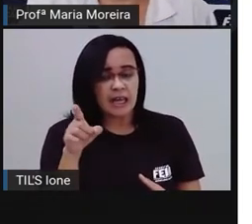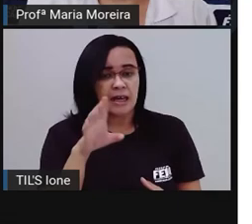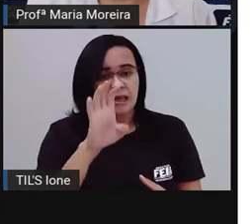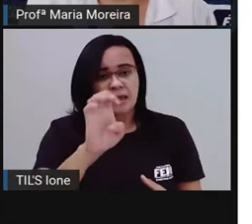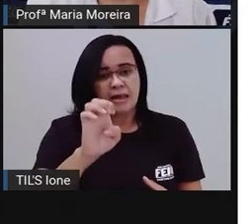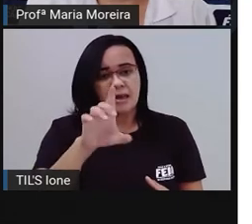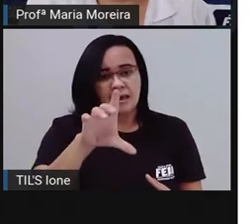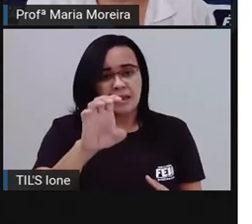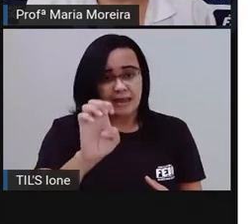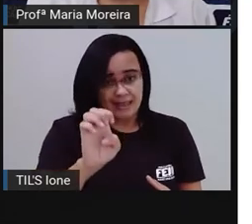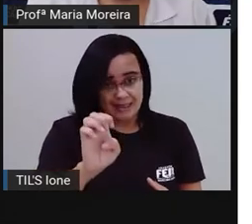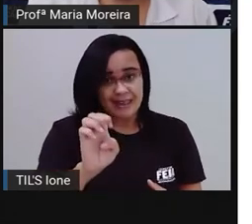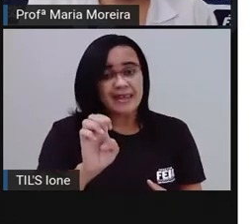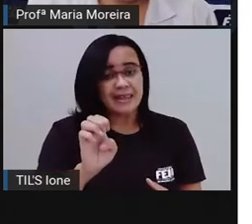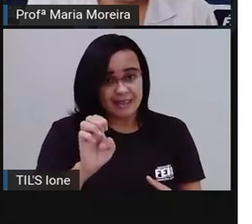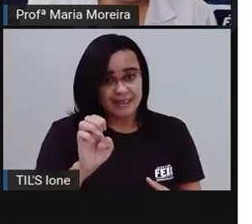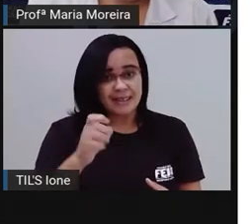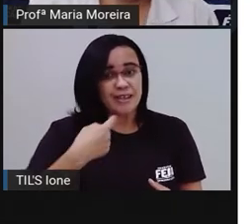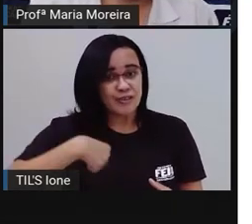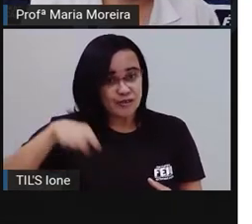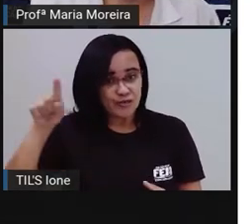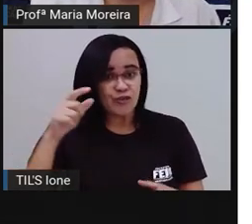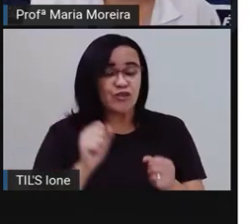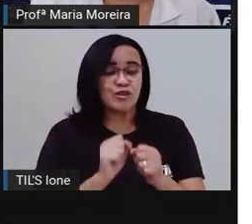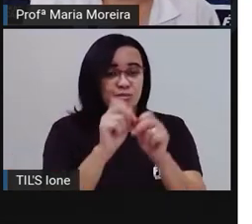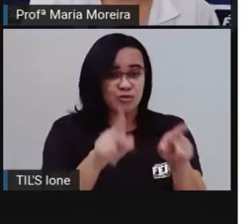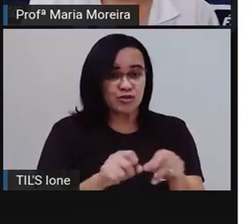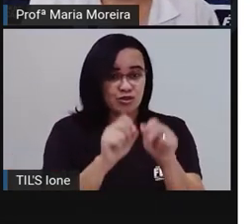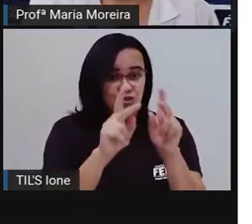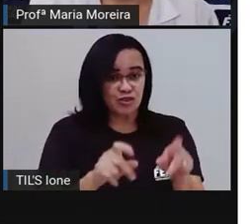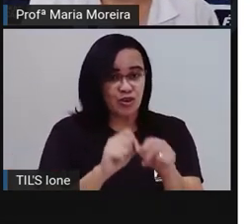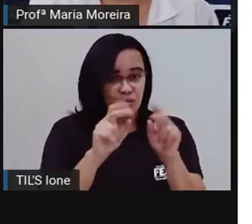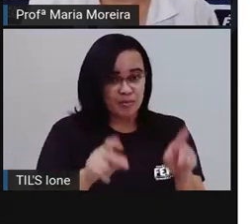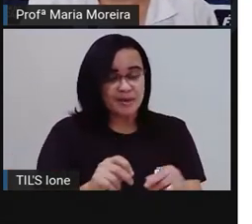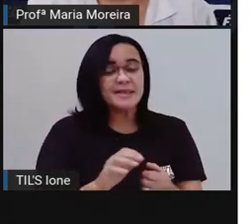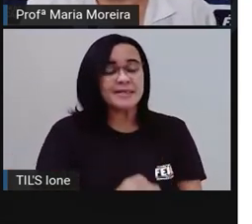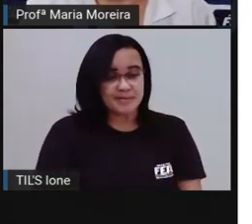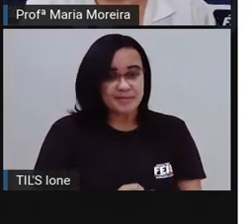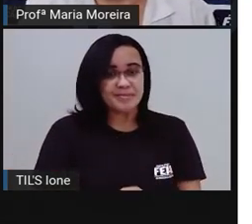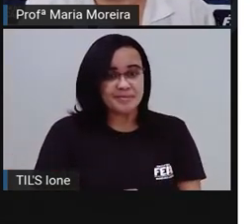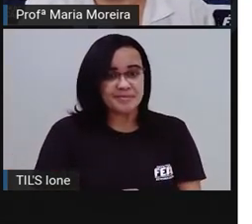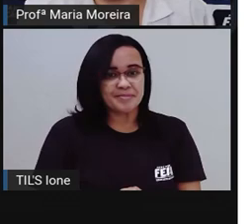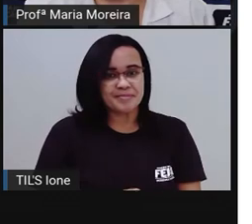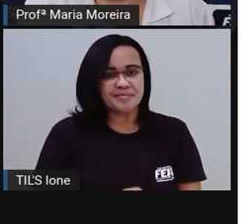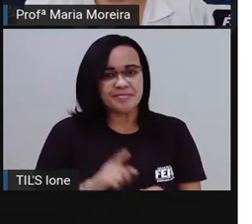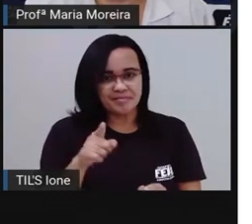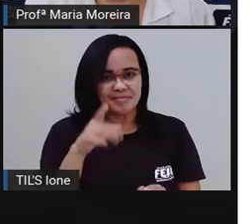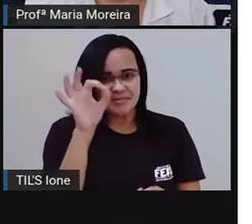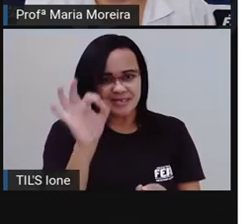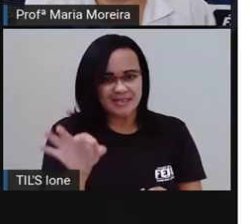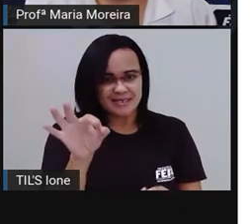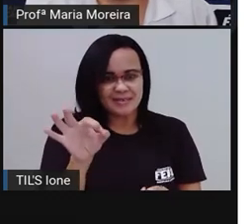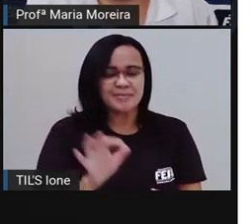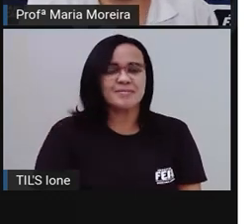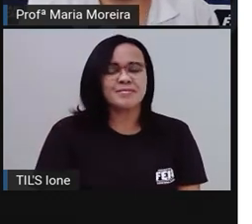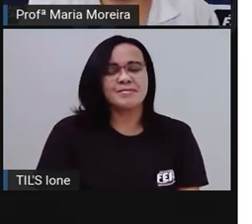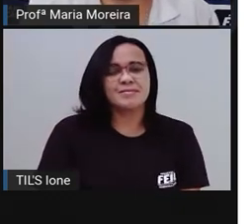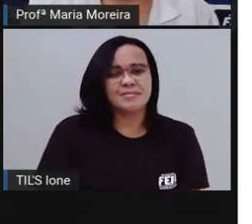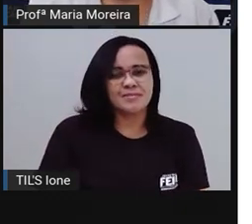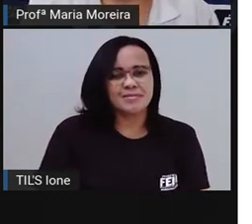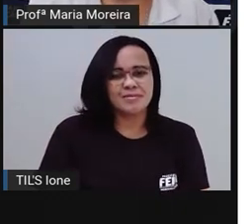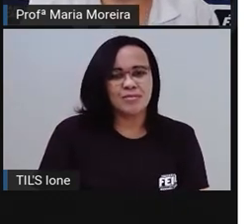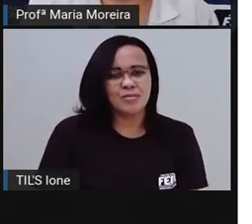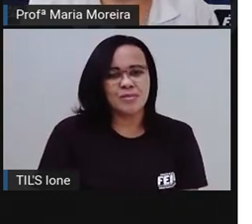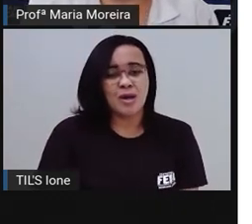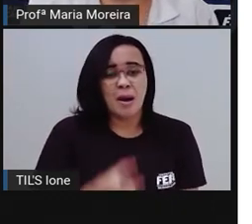mesmo motivo que eu não posso usar nem pai nem menina. Porque pai e menina são substantivos. Certo? Pronto.